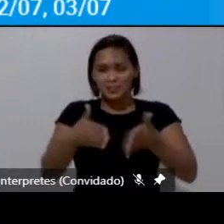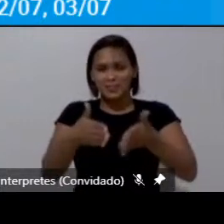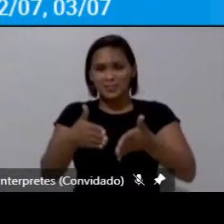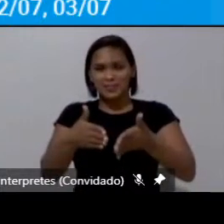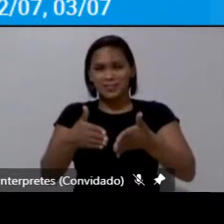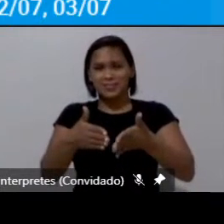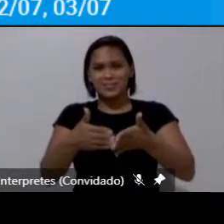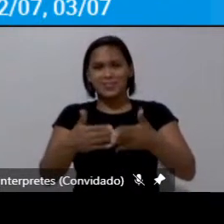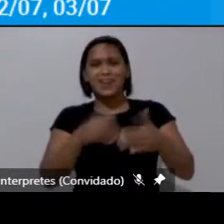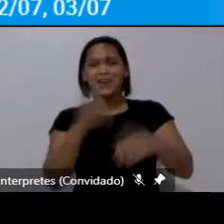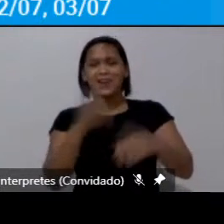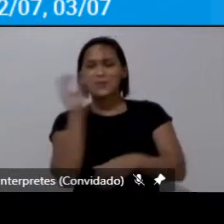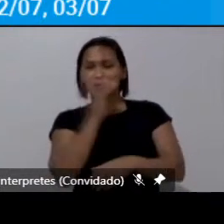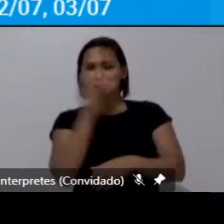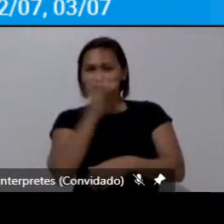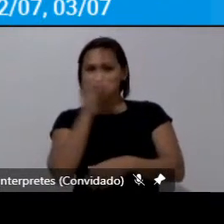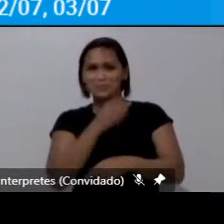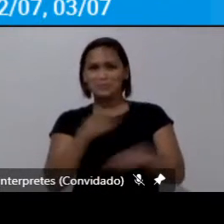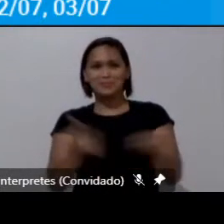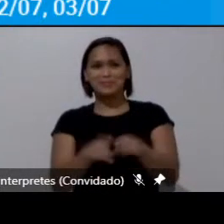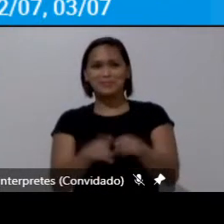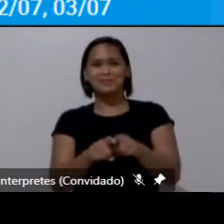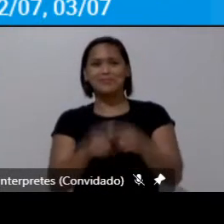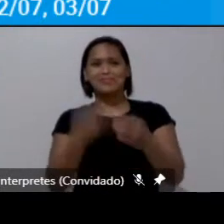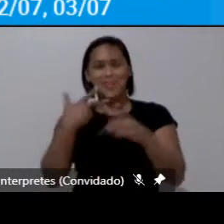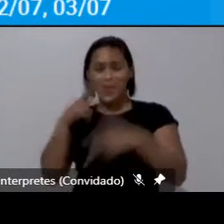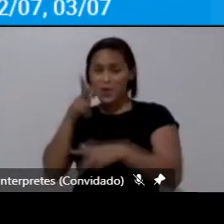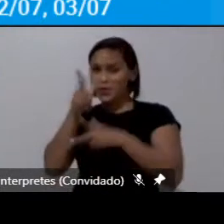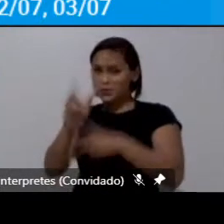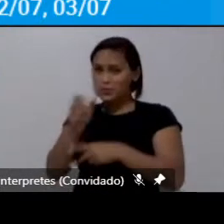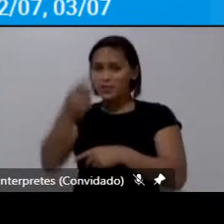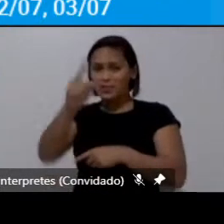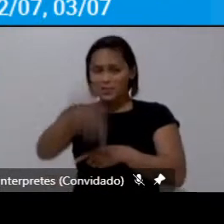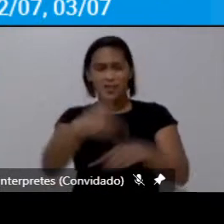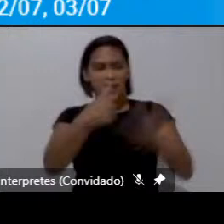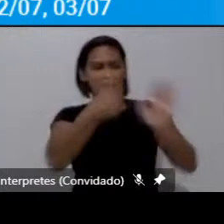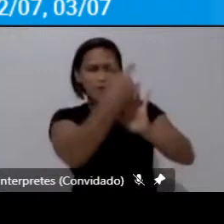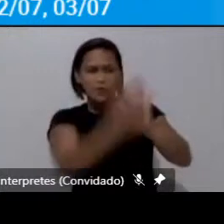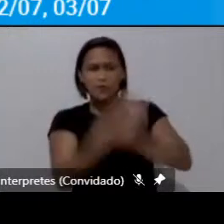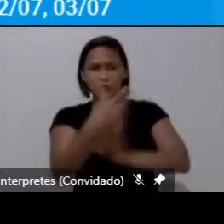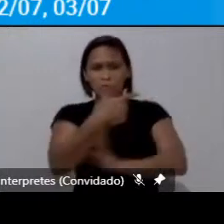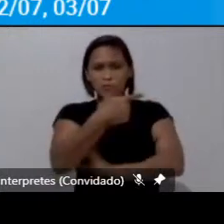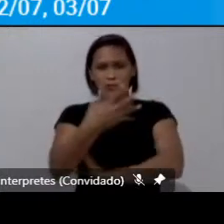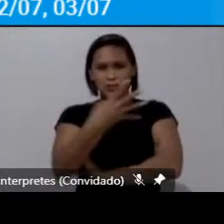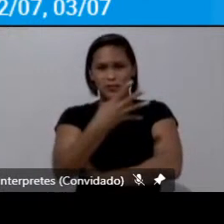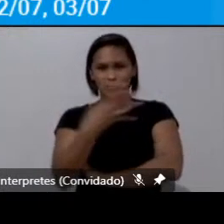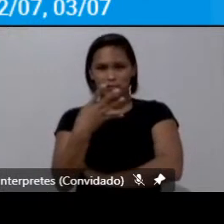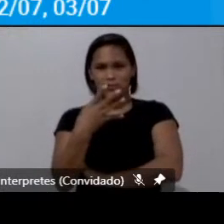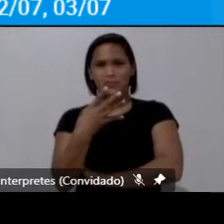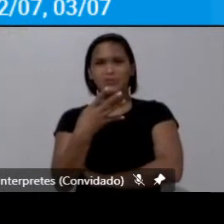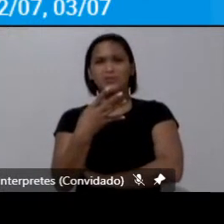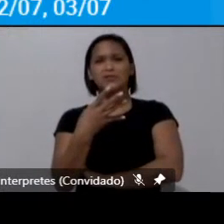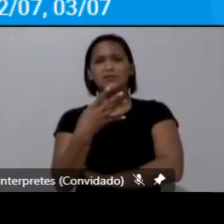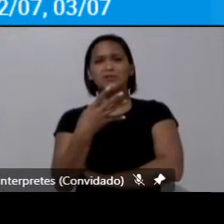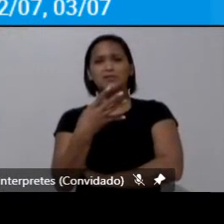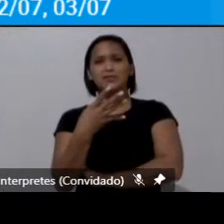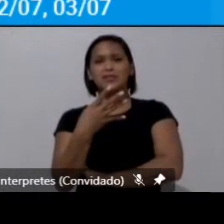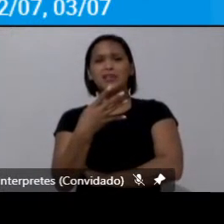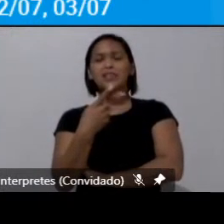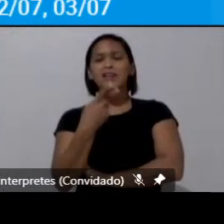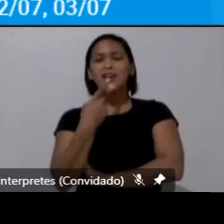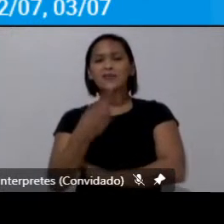emergenciais e outros tantos eu deixo aqui são 24 recomendações feitas